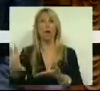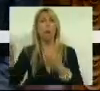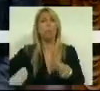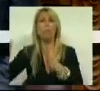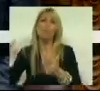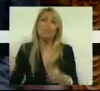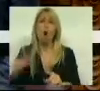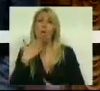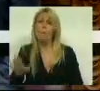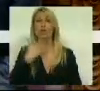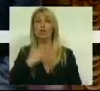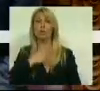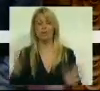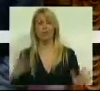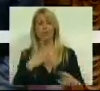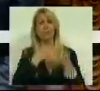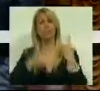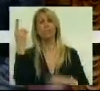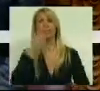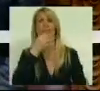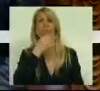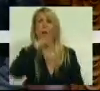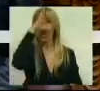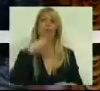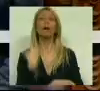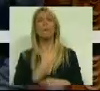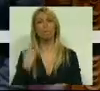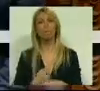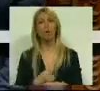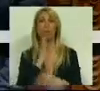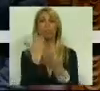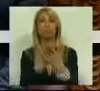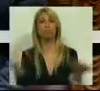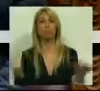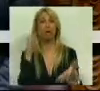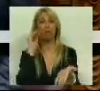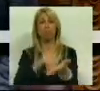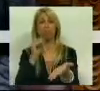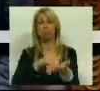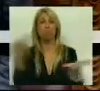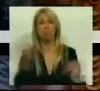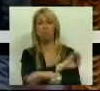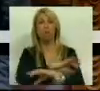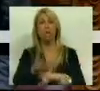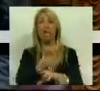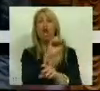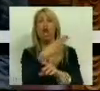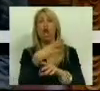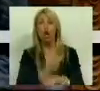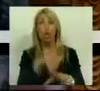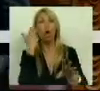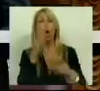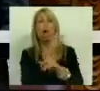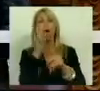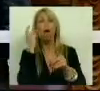pareça, nós estamos a falar do mesmo Governo que para conceder uns míseros euros para o rendimento social de inserção ou para o complemento solidário para